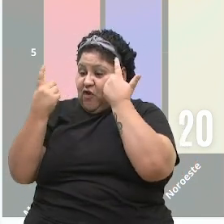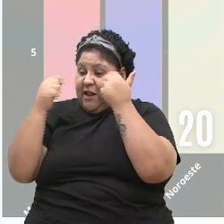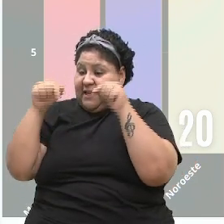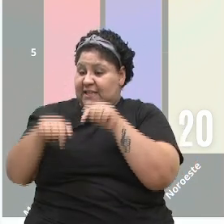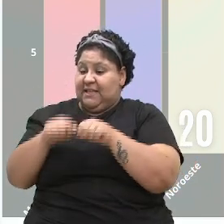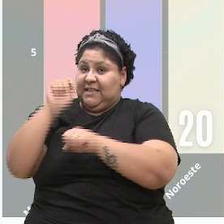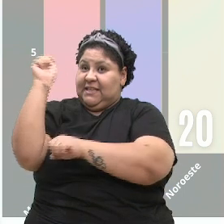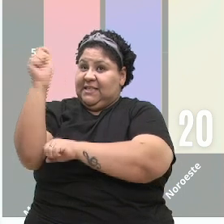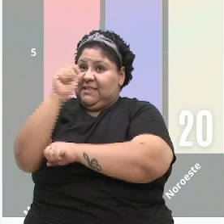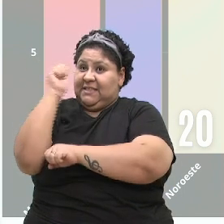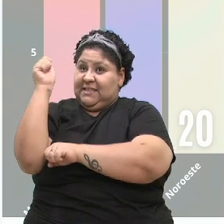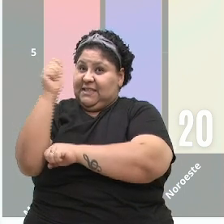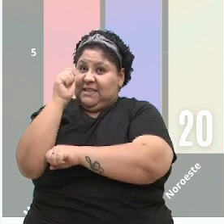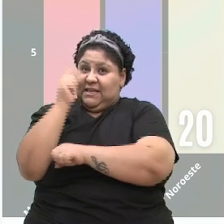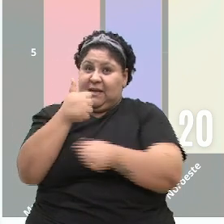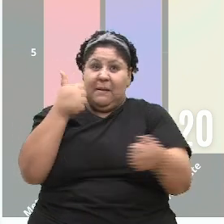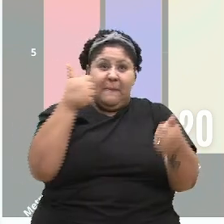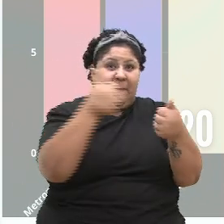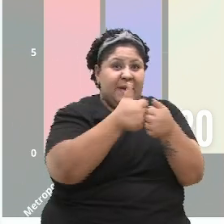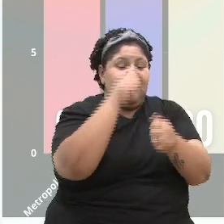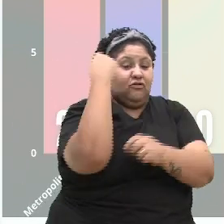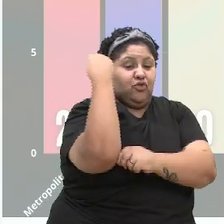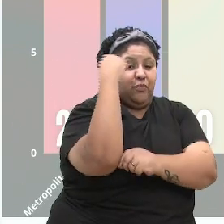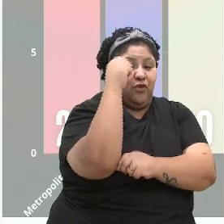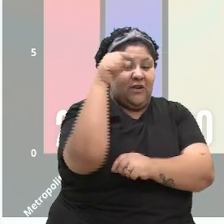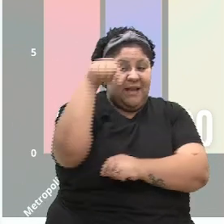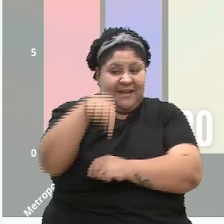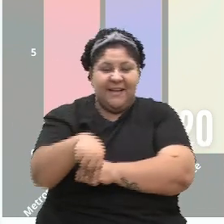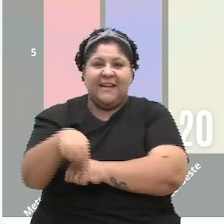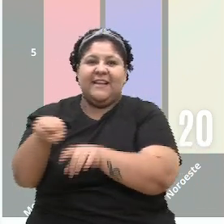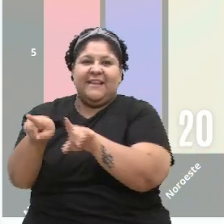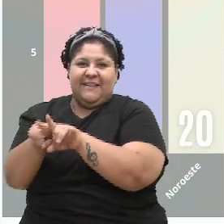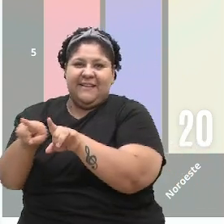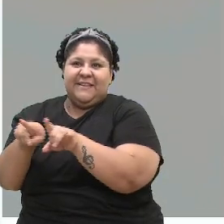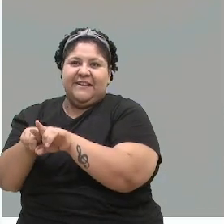região metropolitana e a nossa região nordeste.